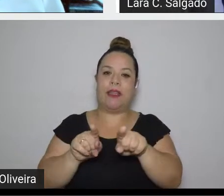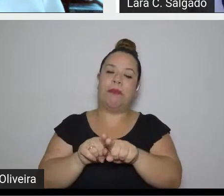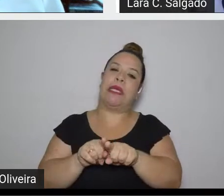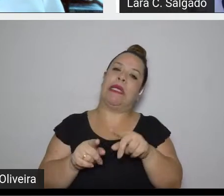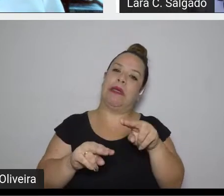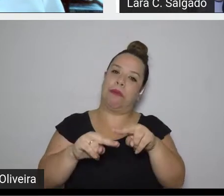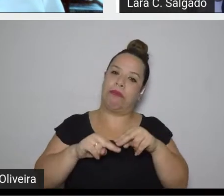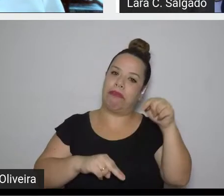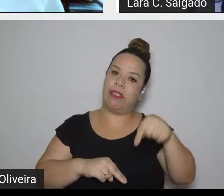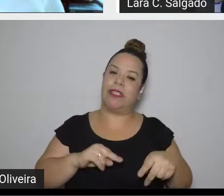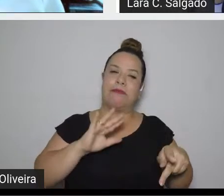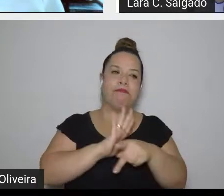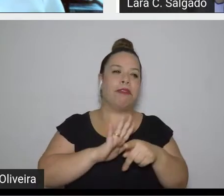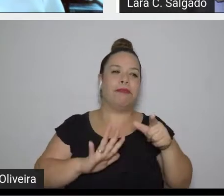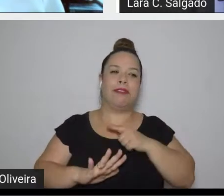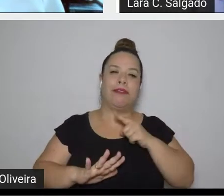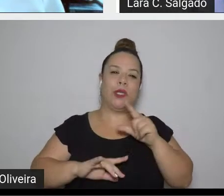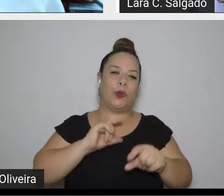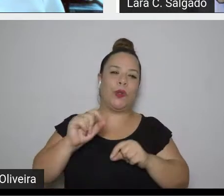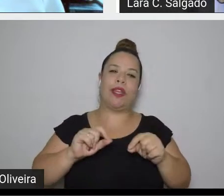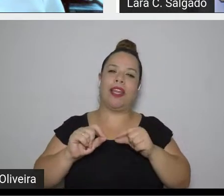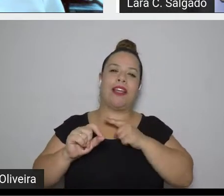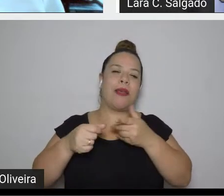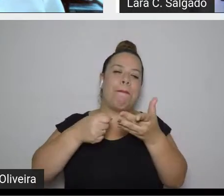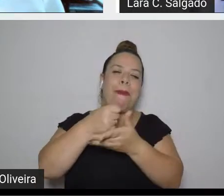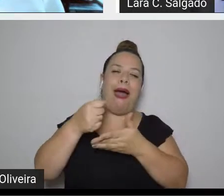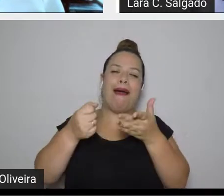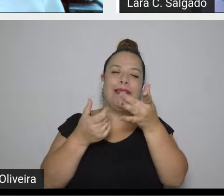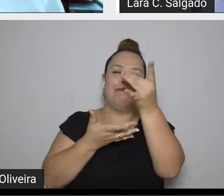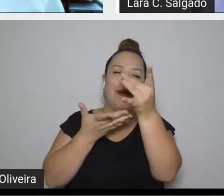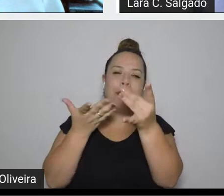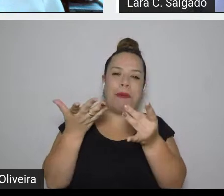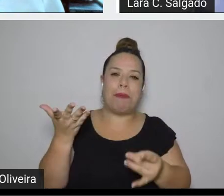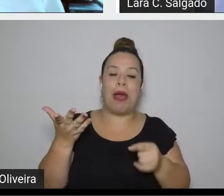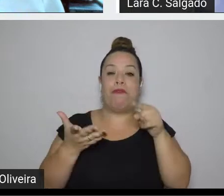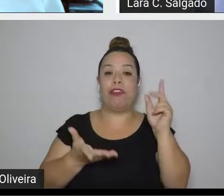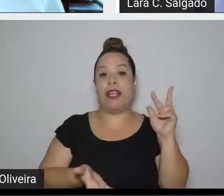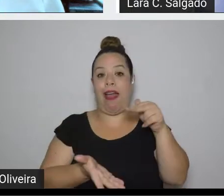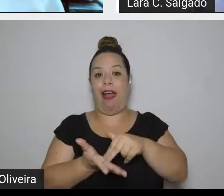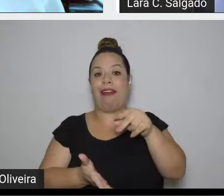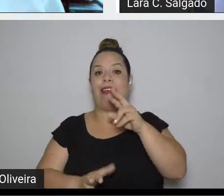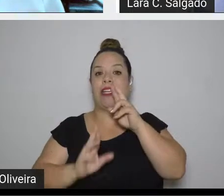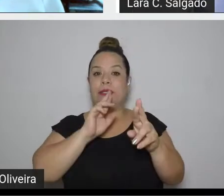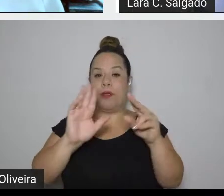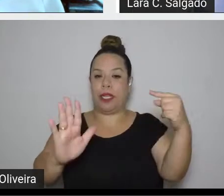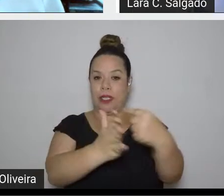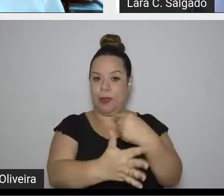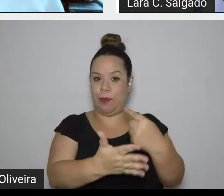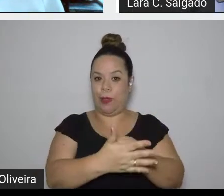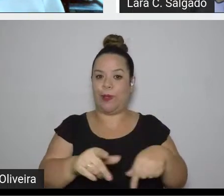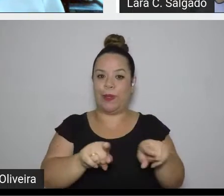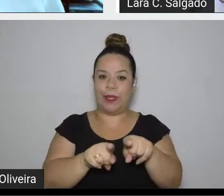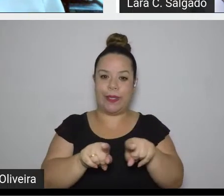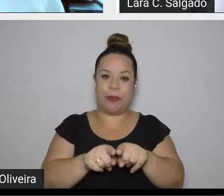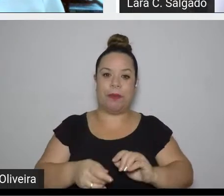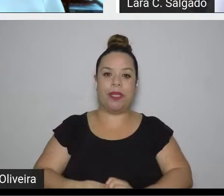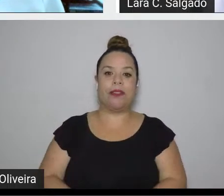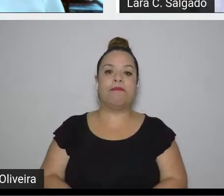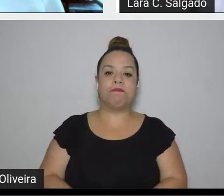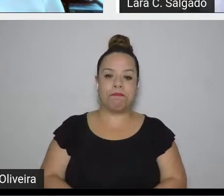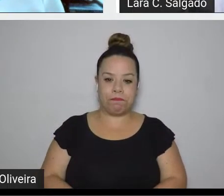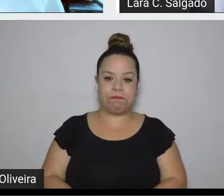sobrevoo por estar aqui e responder essas perguntas também. E retomando o